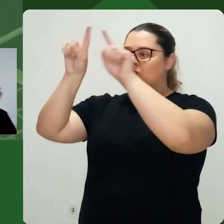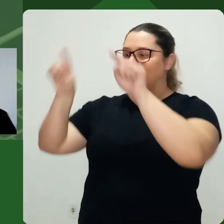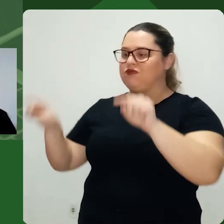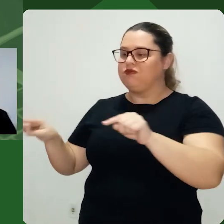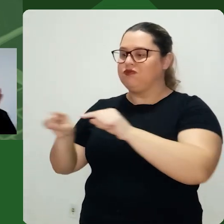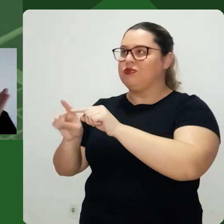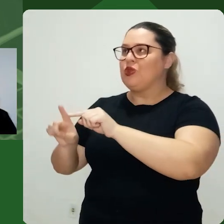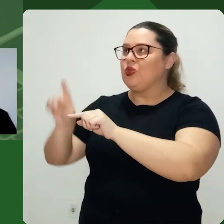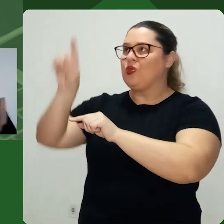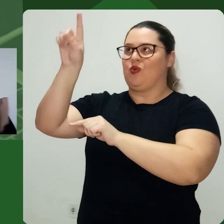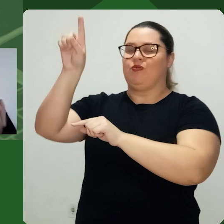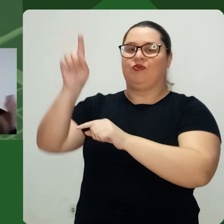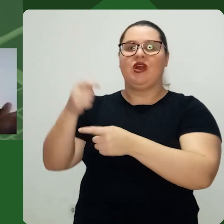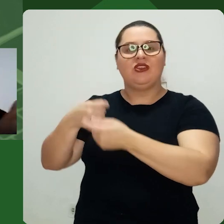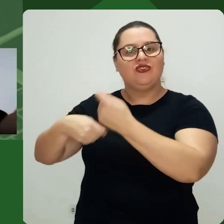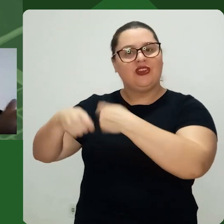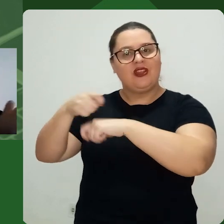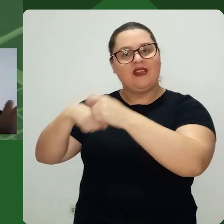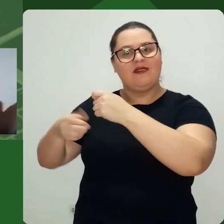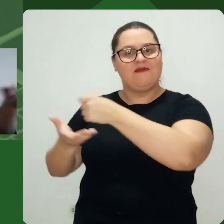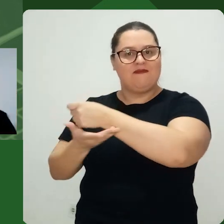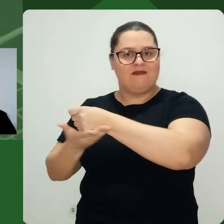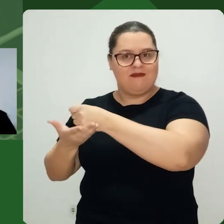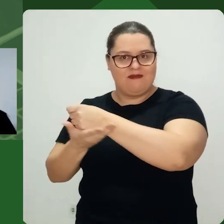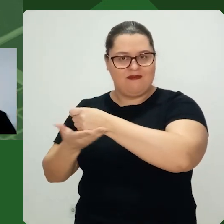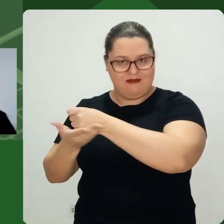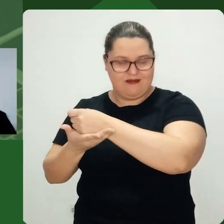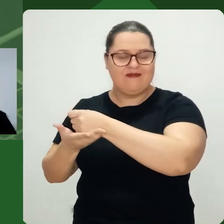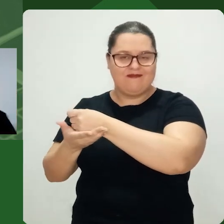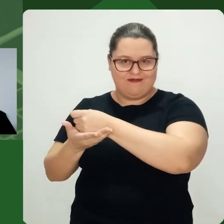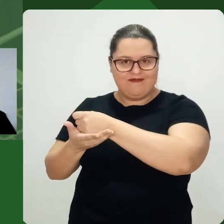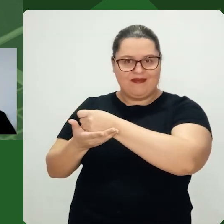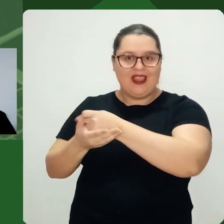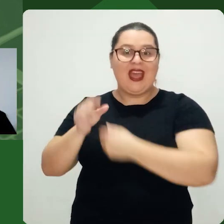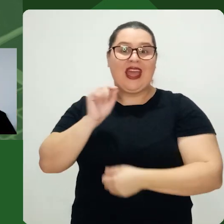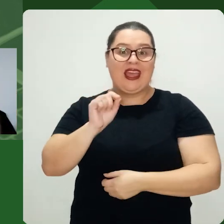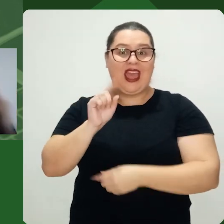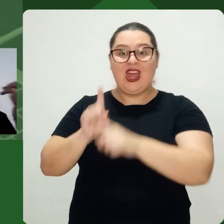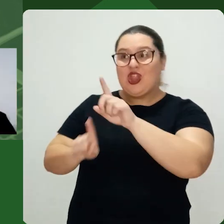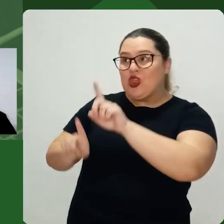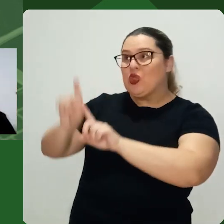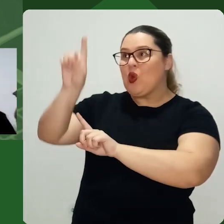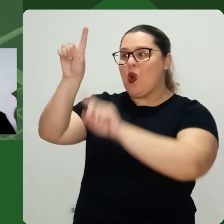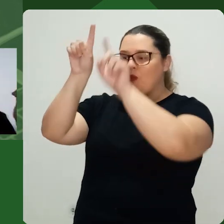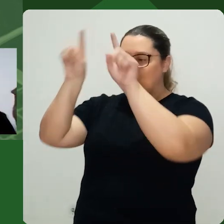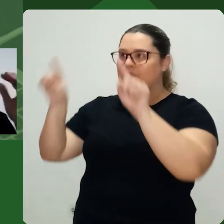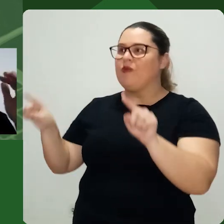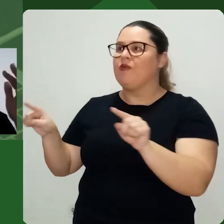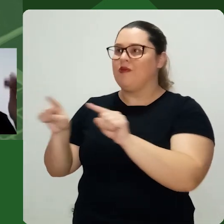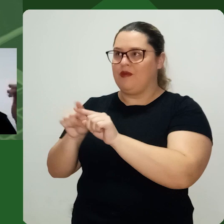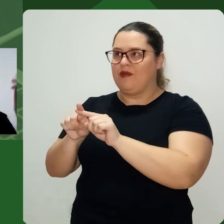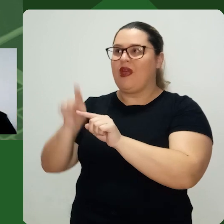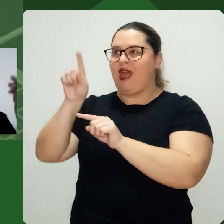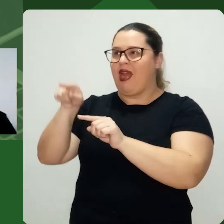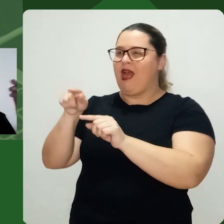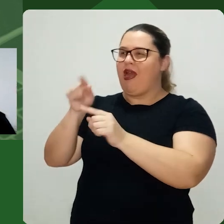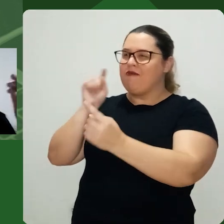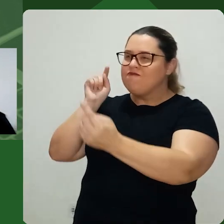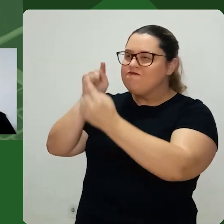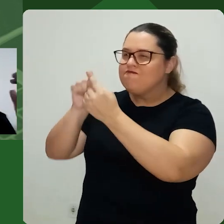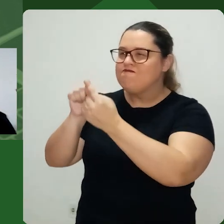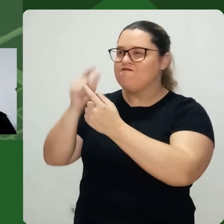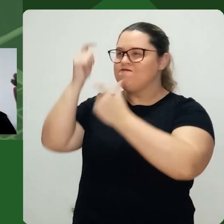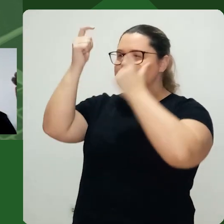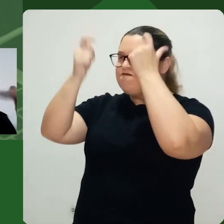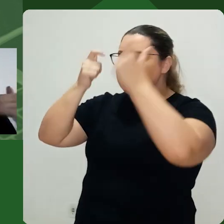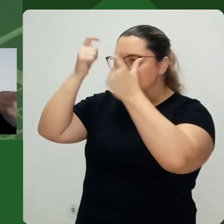alta gerência eu vou ter lá embaixo, é quem comanda ali Mas só que quem está no topo da pirâmide, ou seja, com quem eu realmente